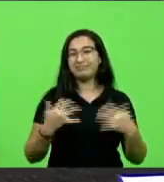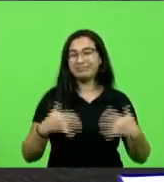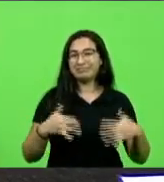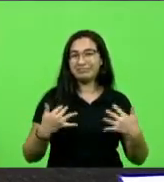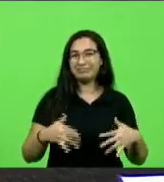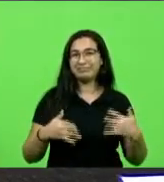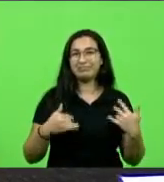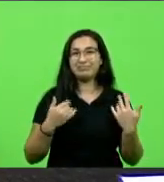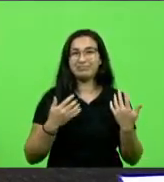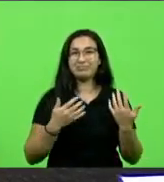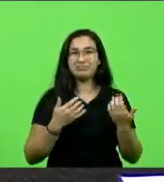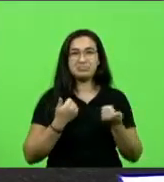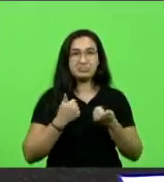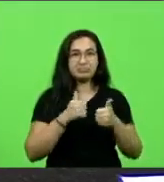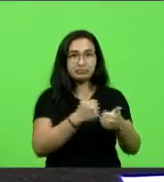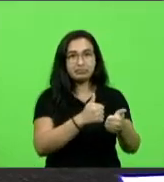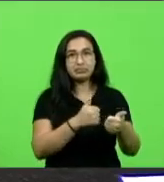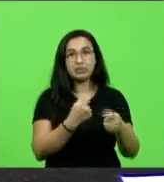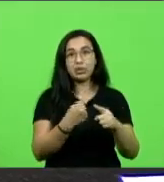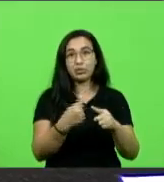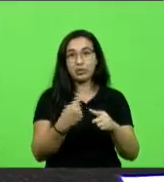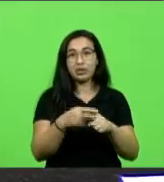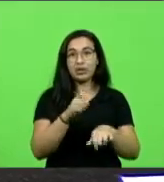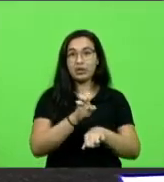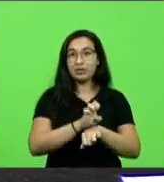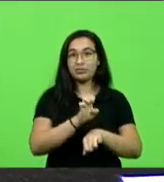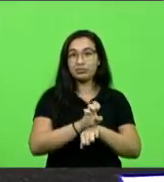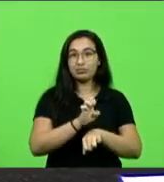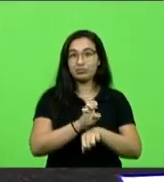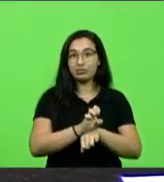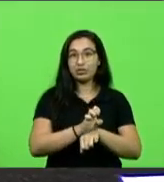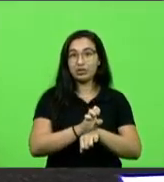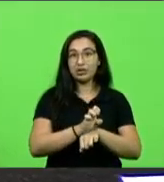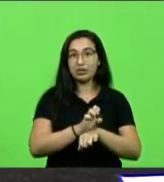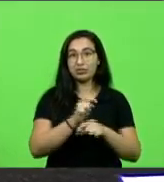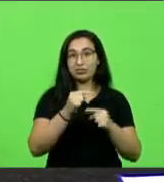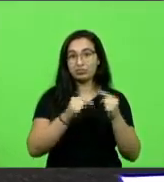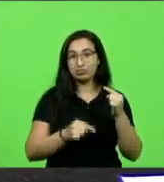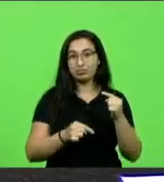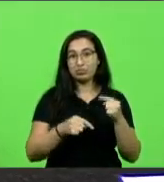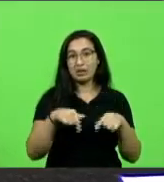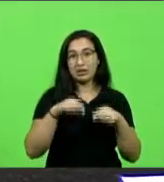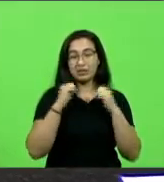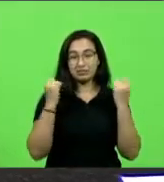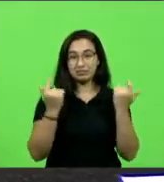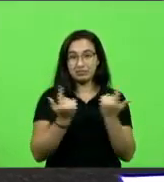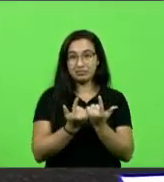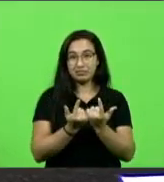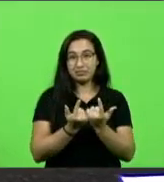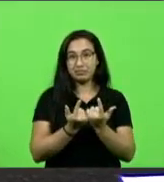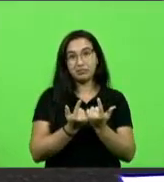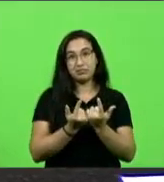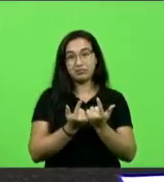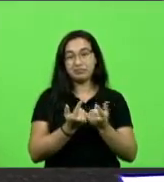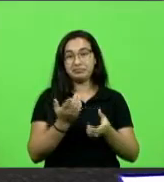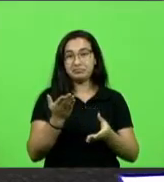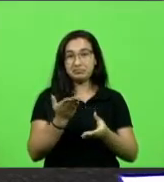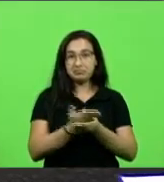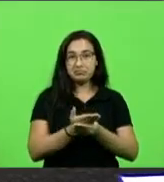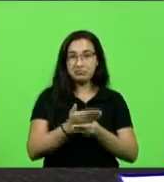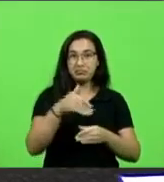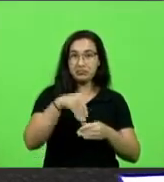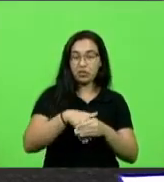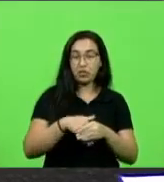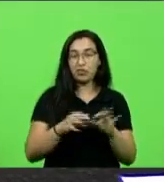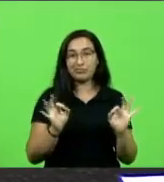perseguidas pelo Estado, porque essa Assembleia não se manifestou. Porque essa Assembleia não votou um